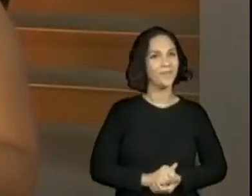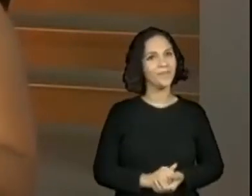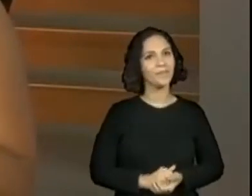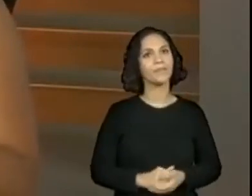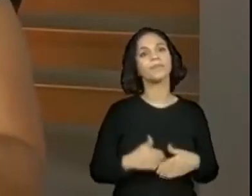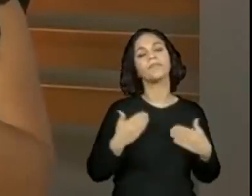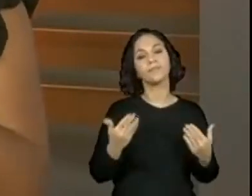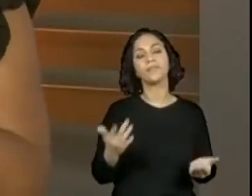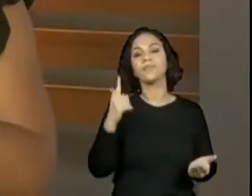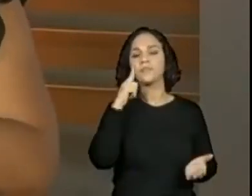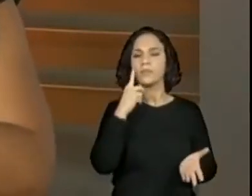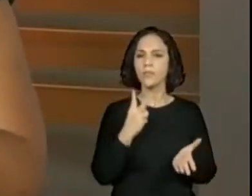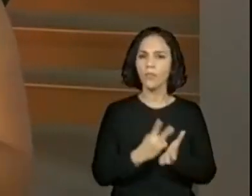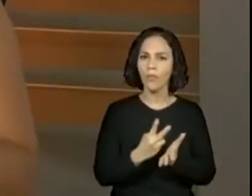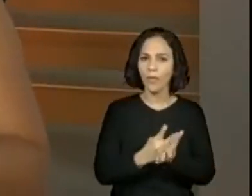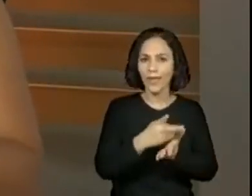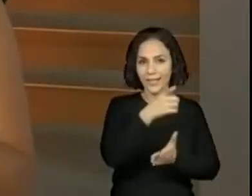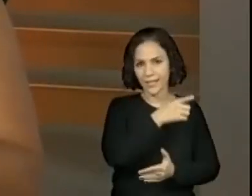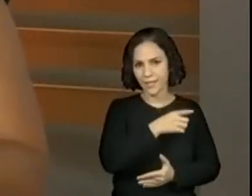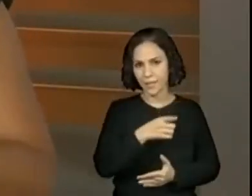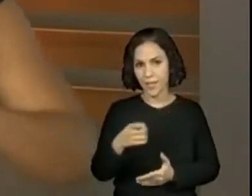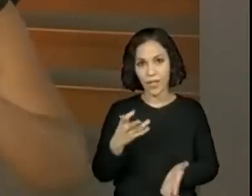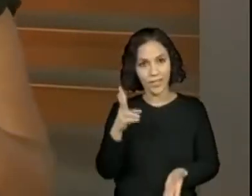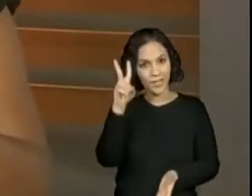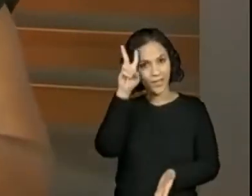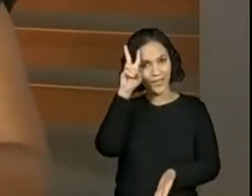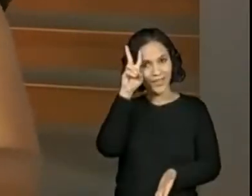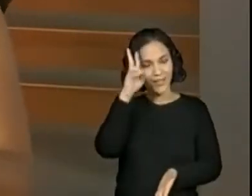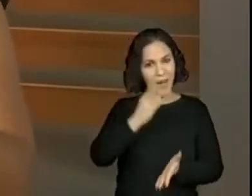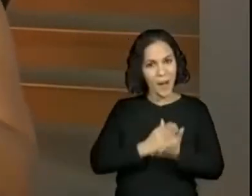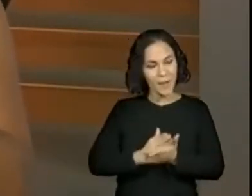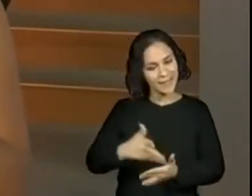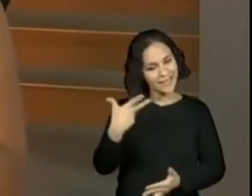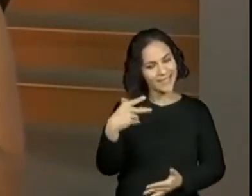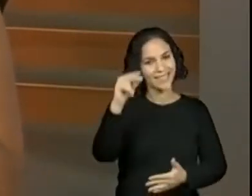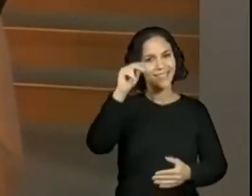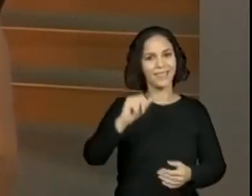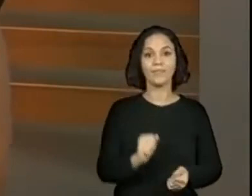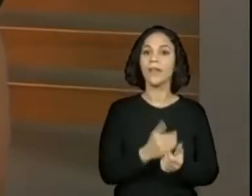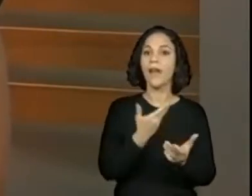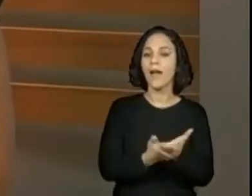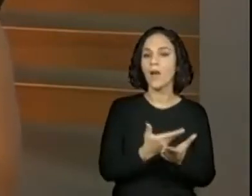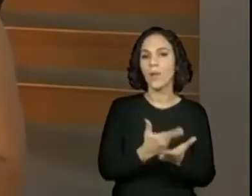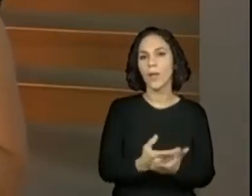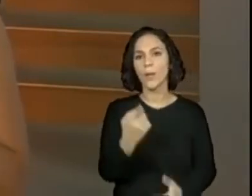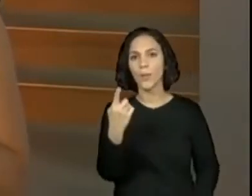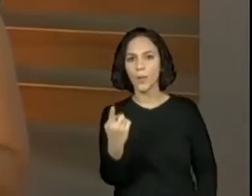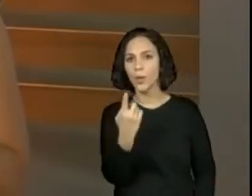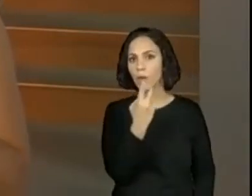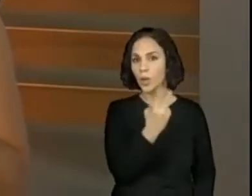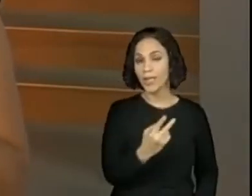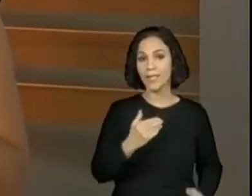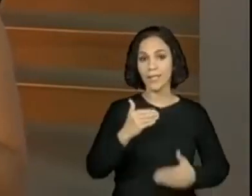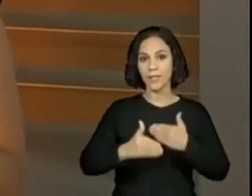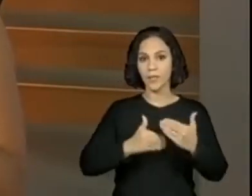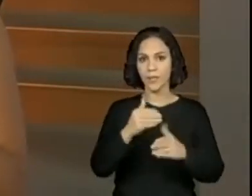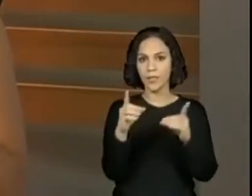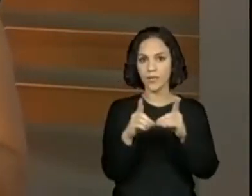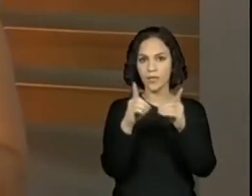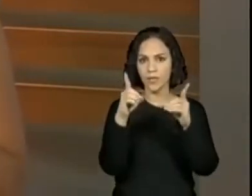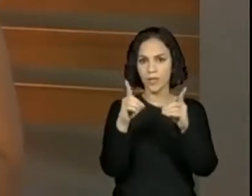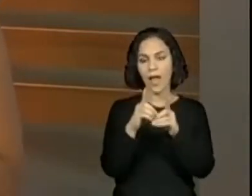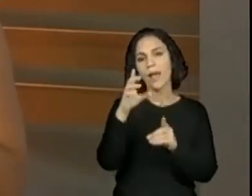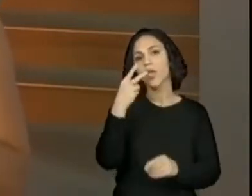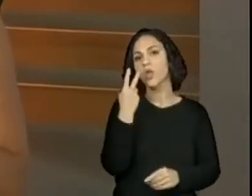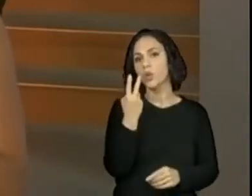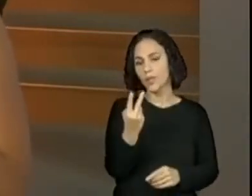Então vamos continuar essa semana, segunda-feira, começar com tudo. Aula 1 e aula 2 da sequência didática 2